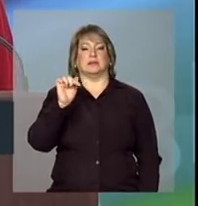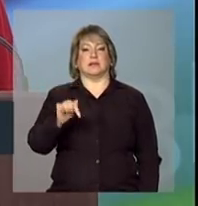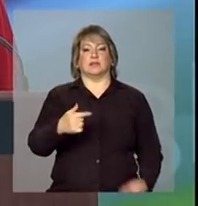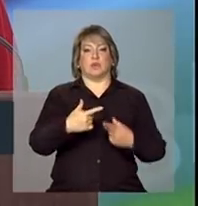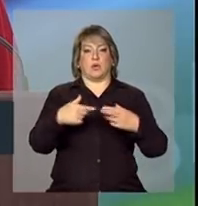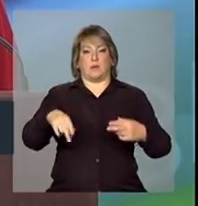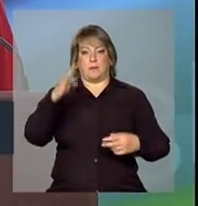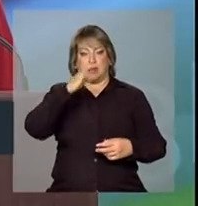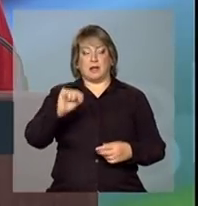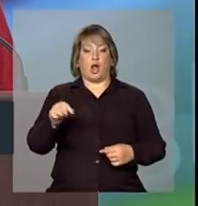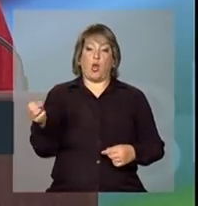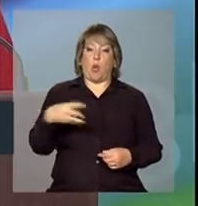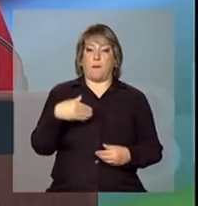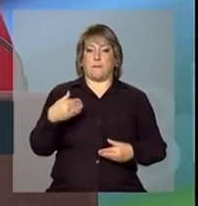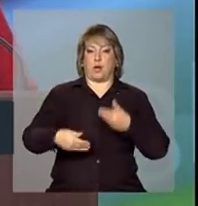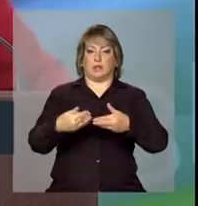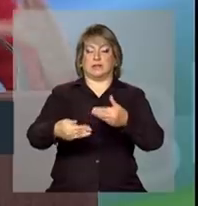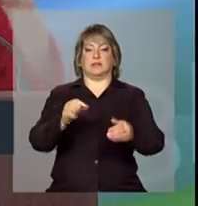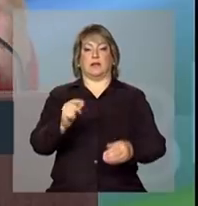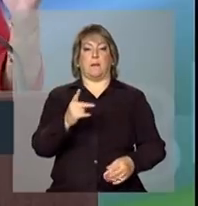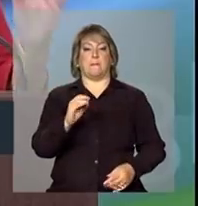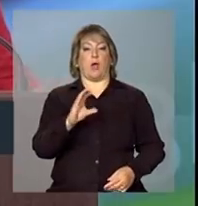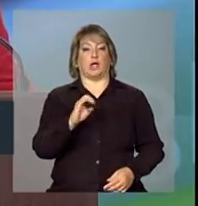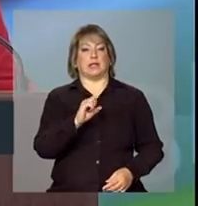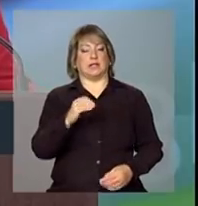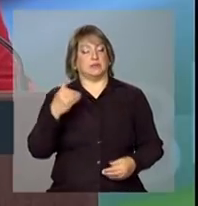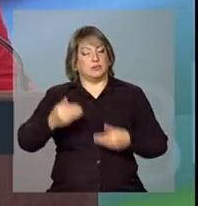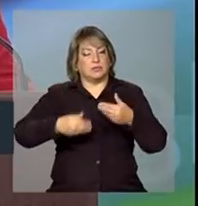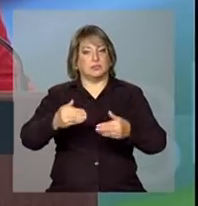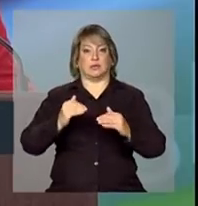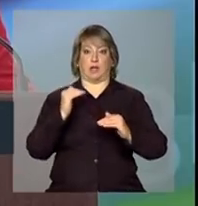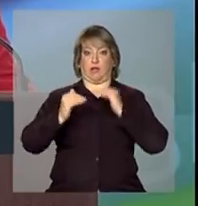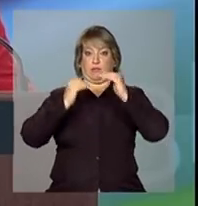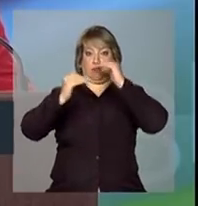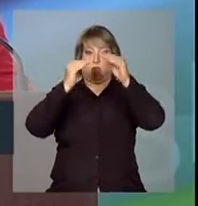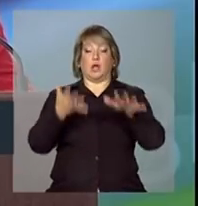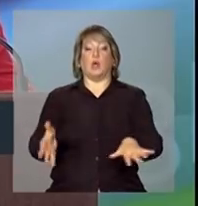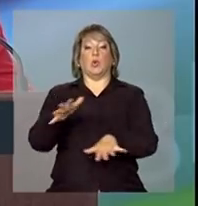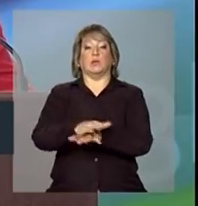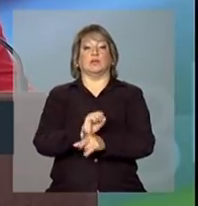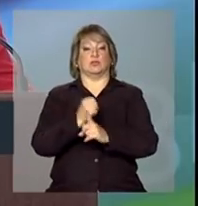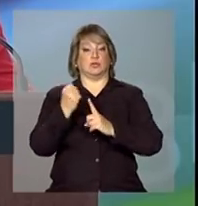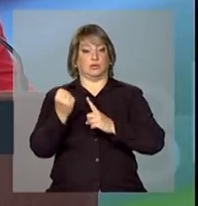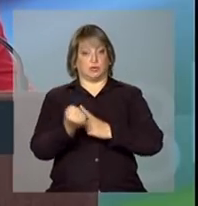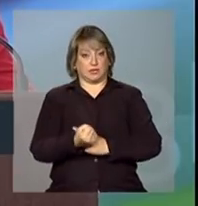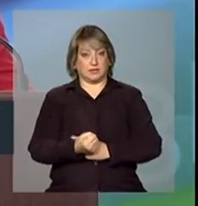processo, que é um processo de desenvolvimento com inclusão social.